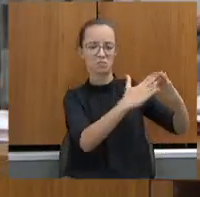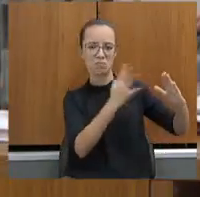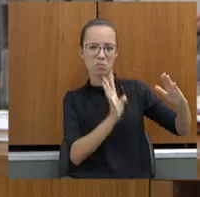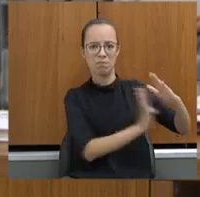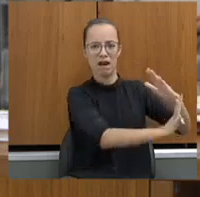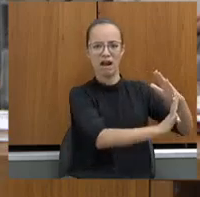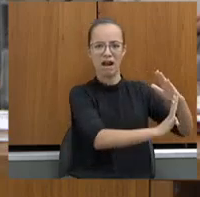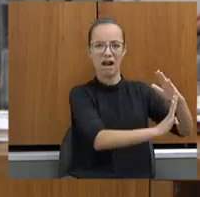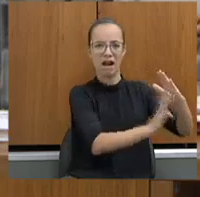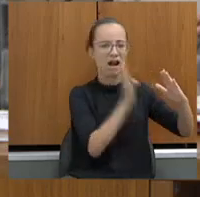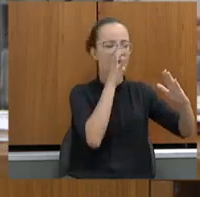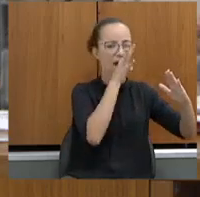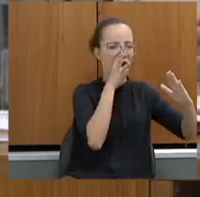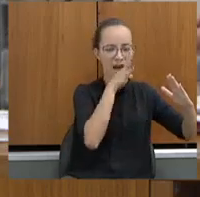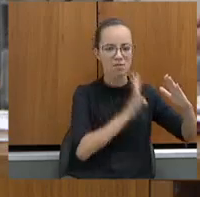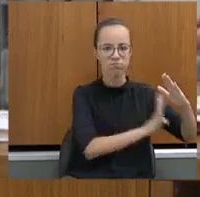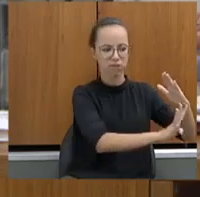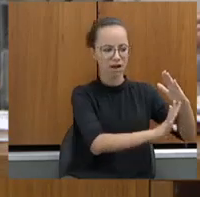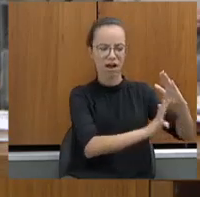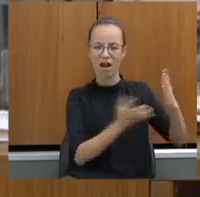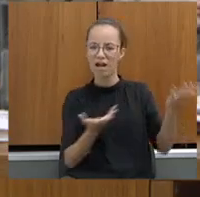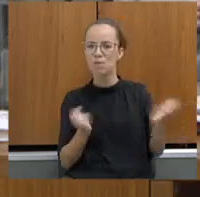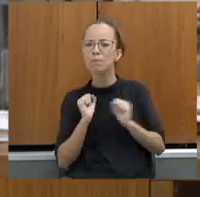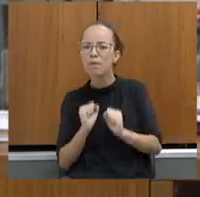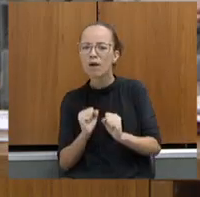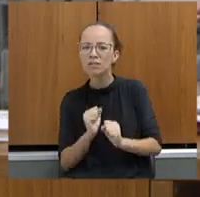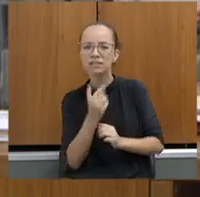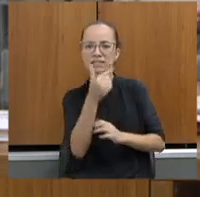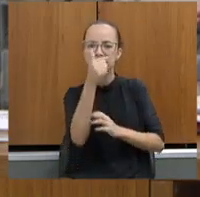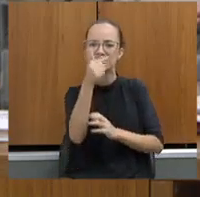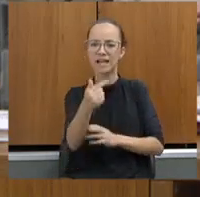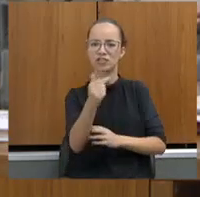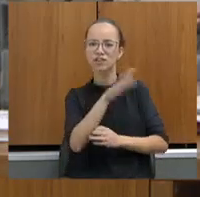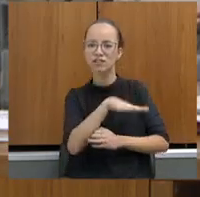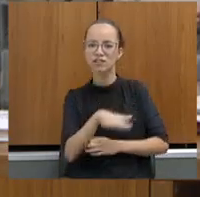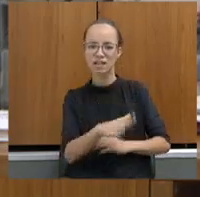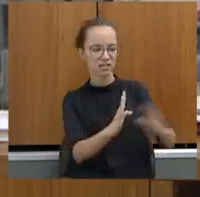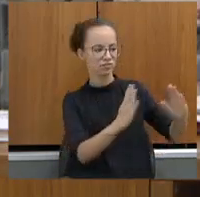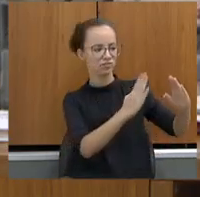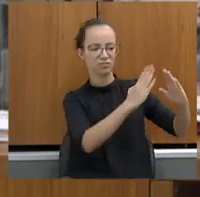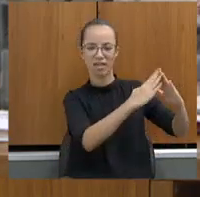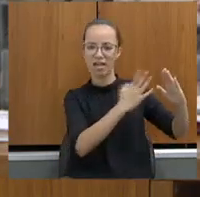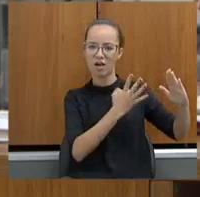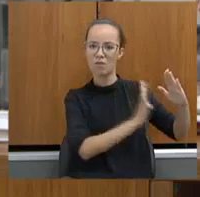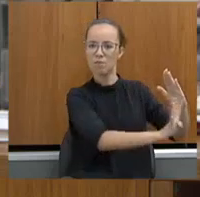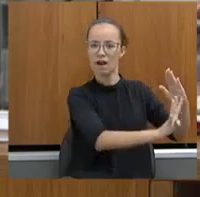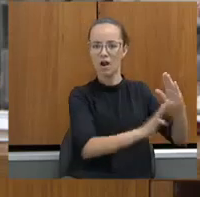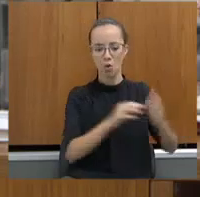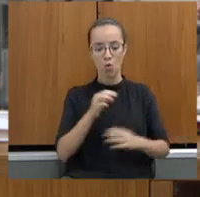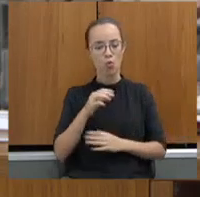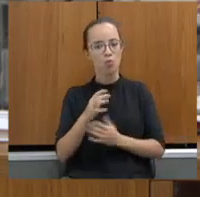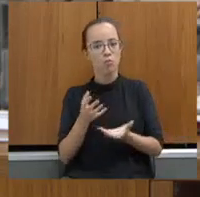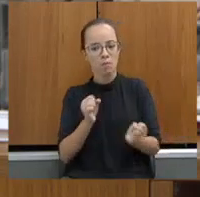estão lá e podem, sete crianças, podem, o poder público permite isso.